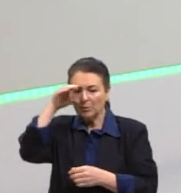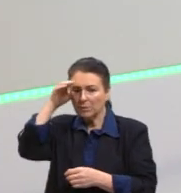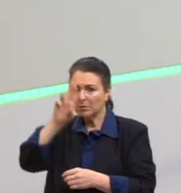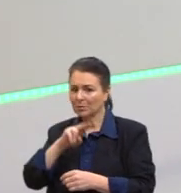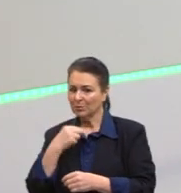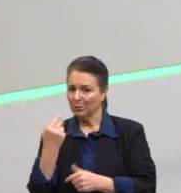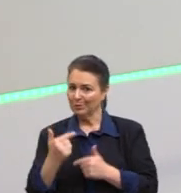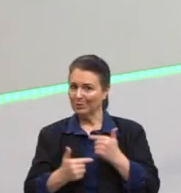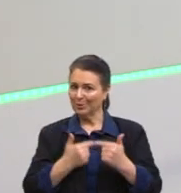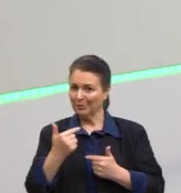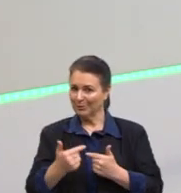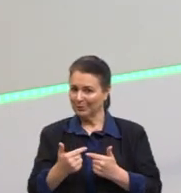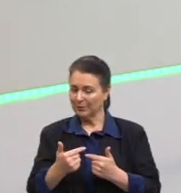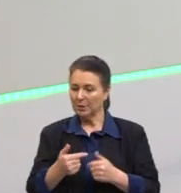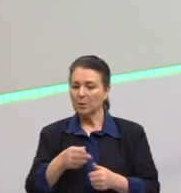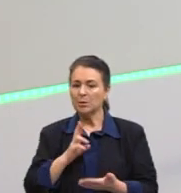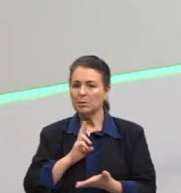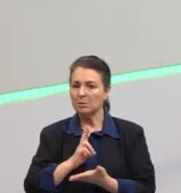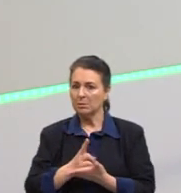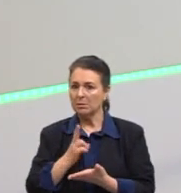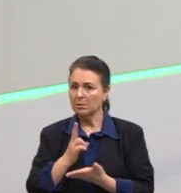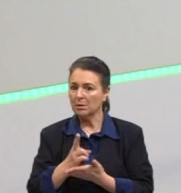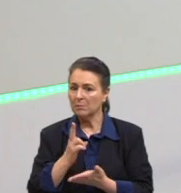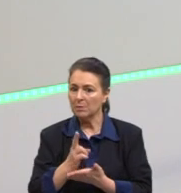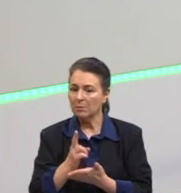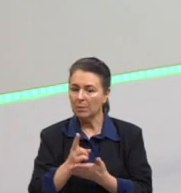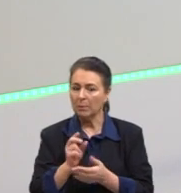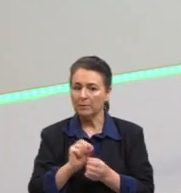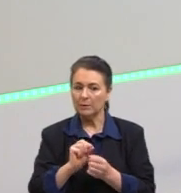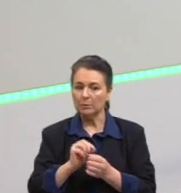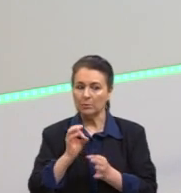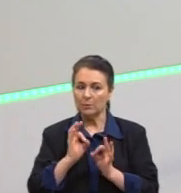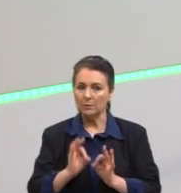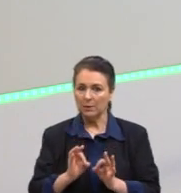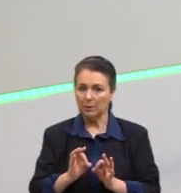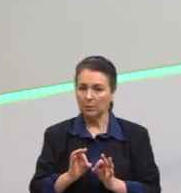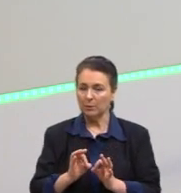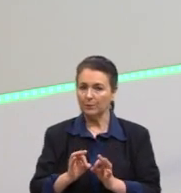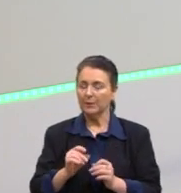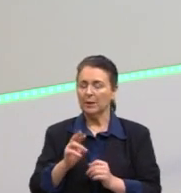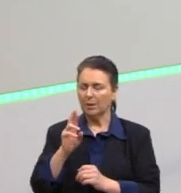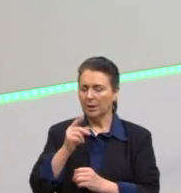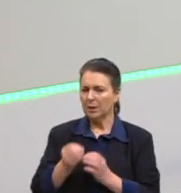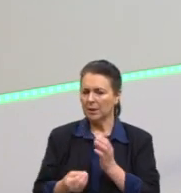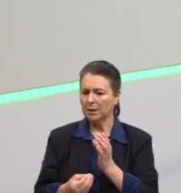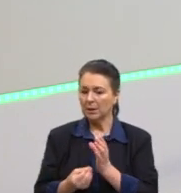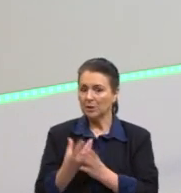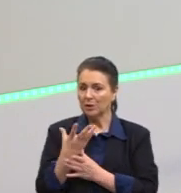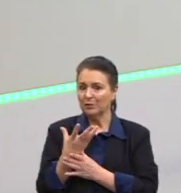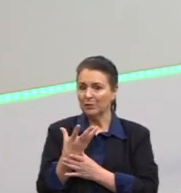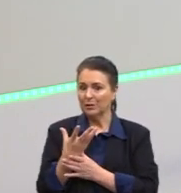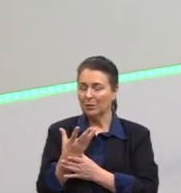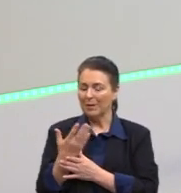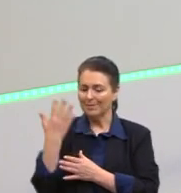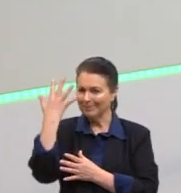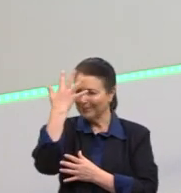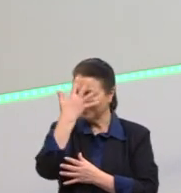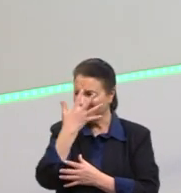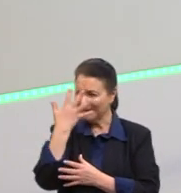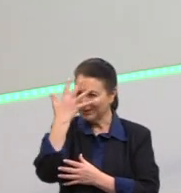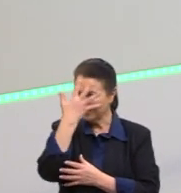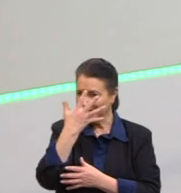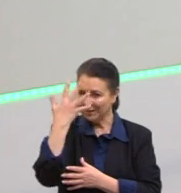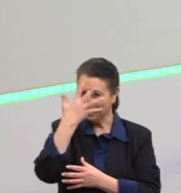nós precisamos, em todo momento, estarmos dando respostas, sermos criativos. Então, camufla a figura do chefe, o trabalho